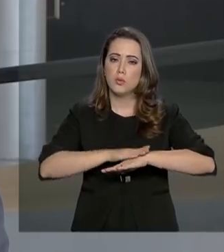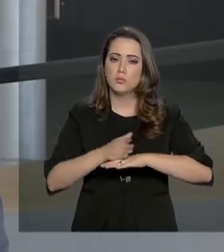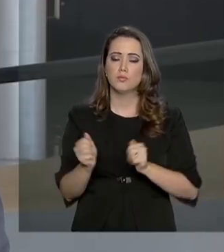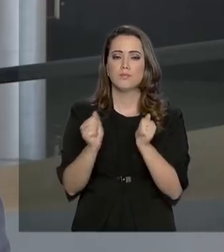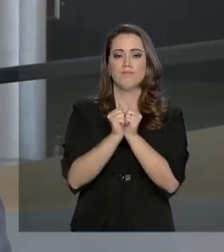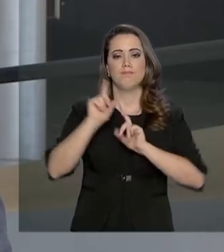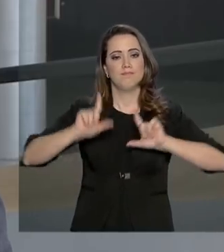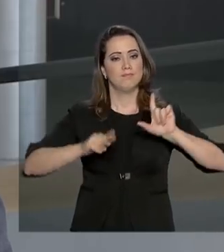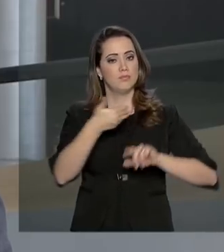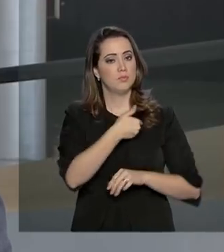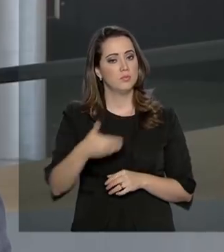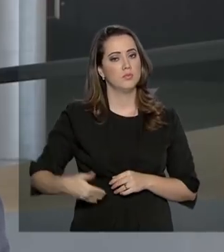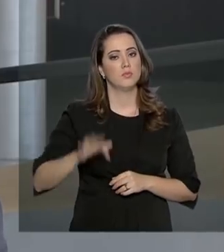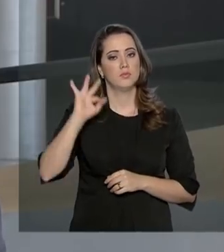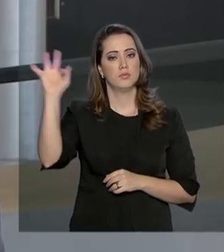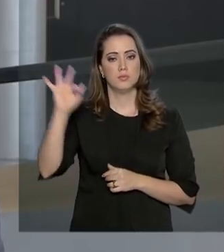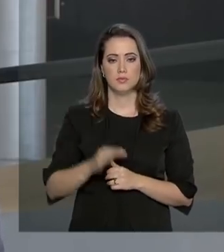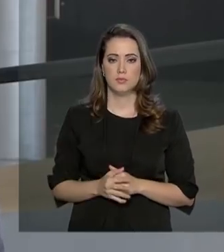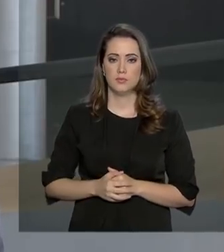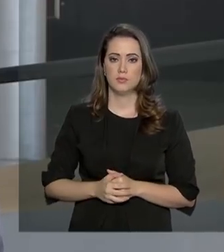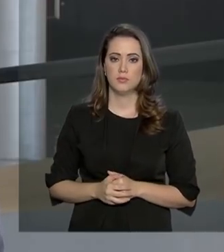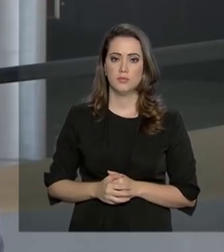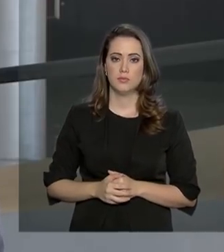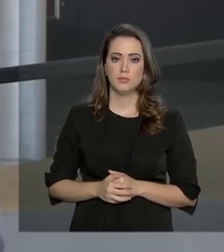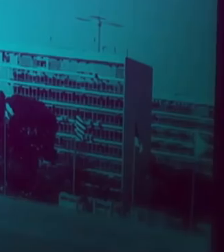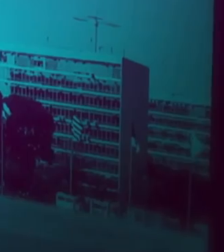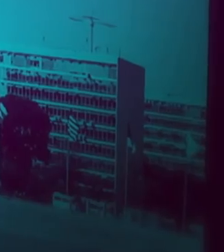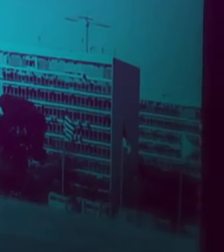Fique com a gente na NBR, a TV do Governo Federal.